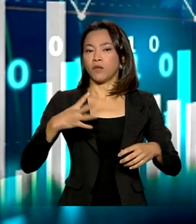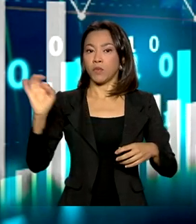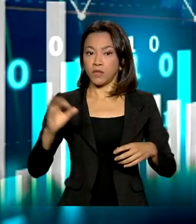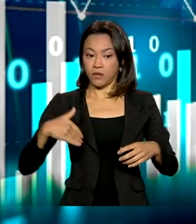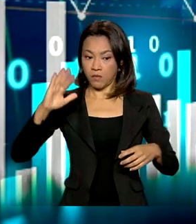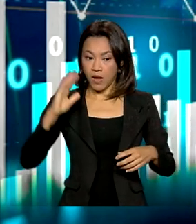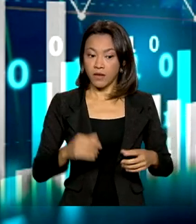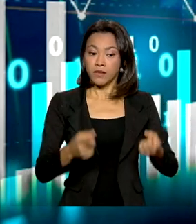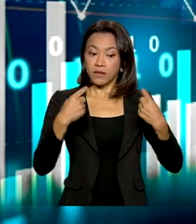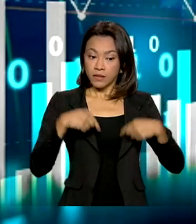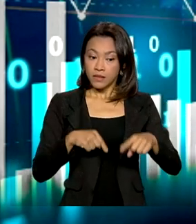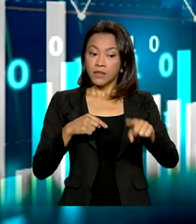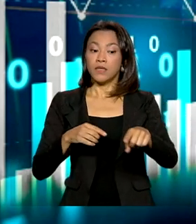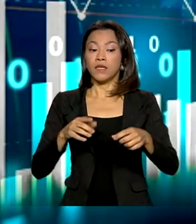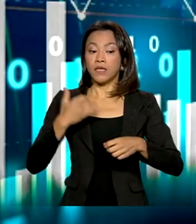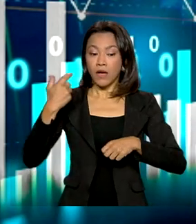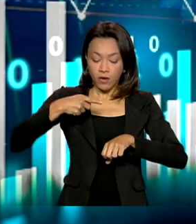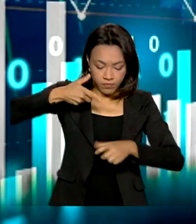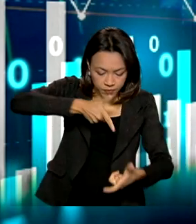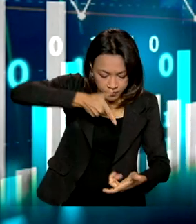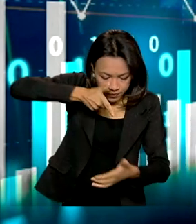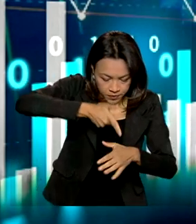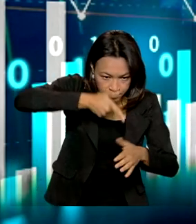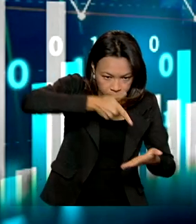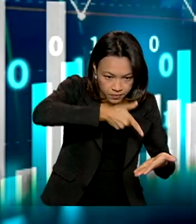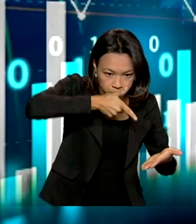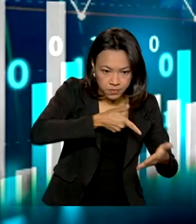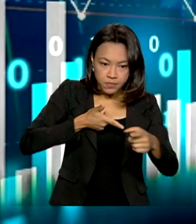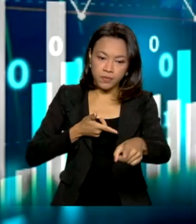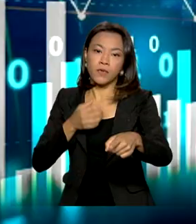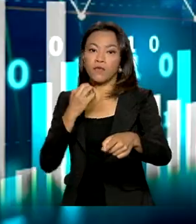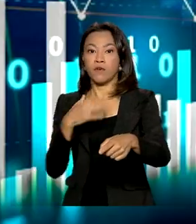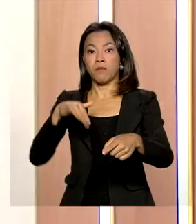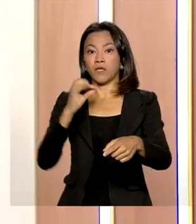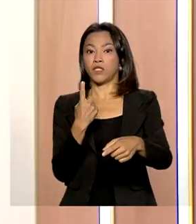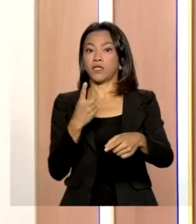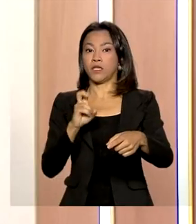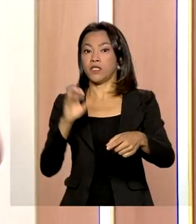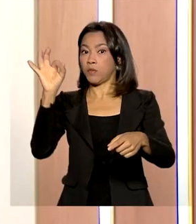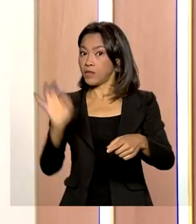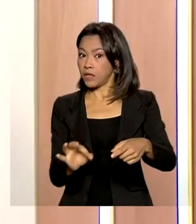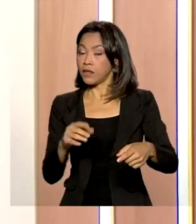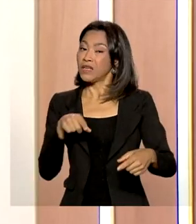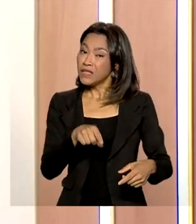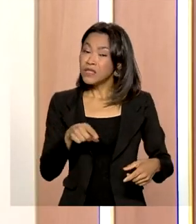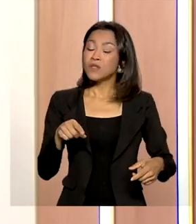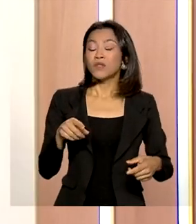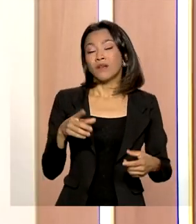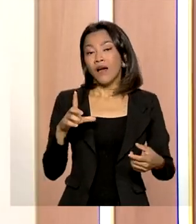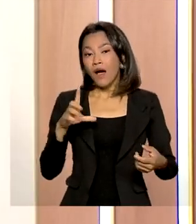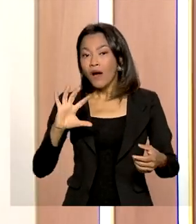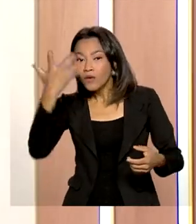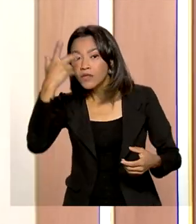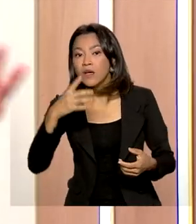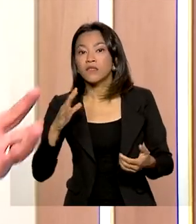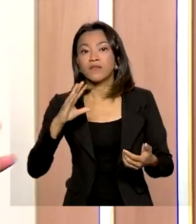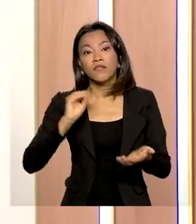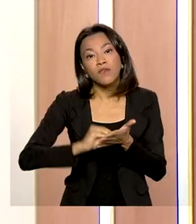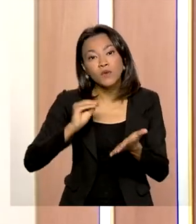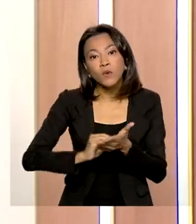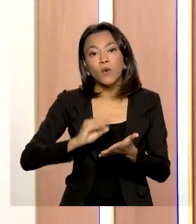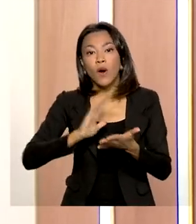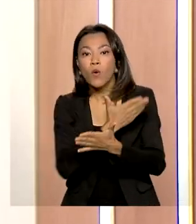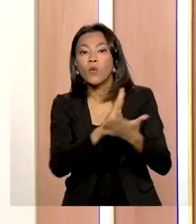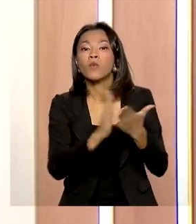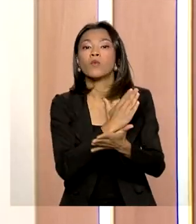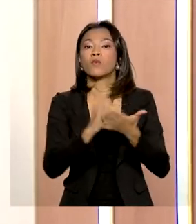15,4%. Isso aconteceu apesar da falta de suprimentos, falta de alguns itens e componentes, como semicondutores,